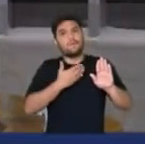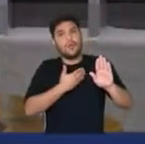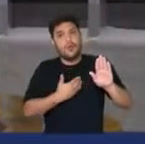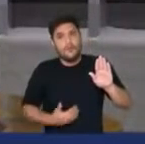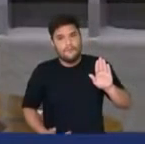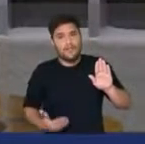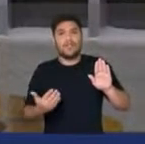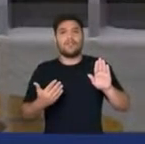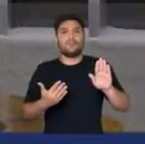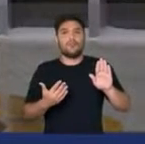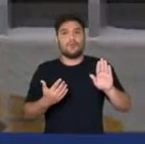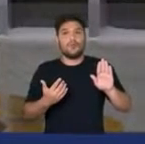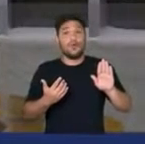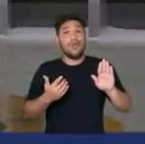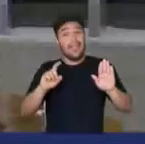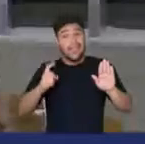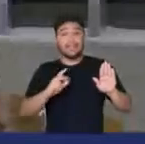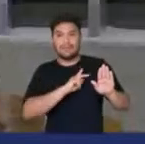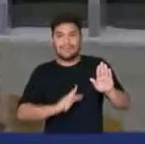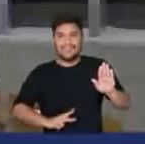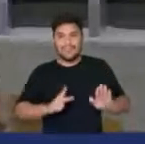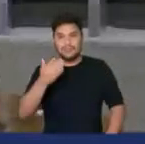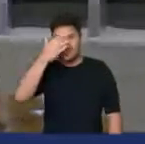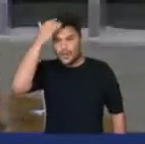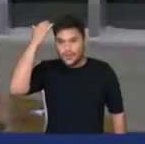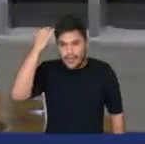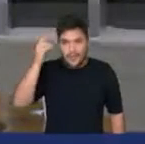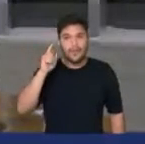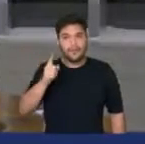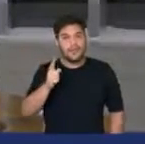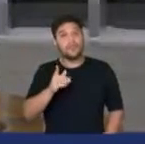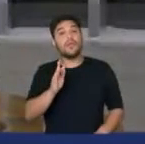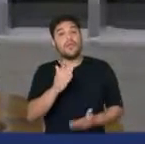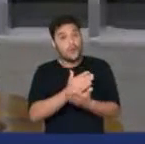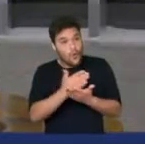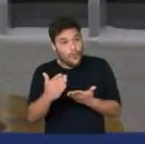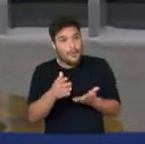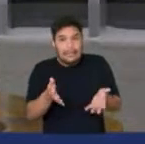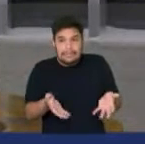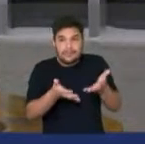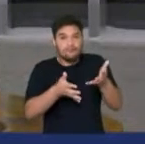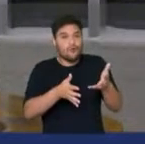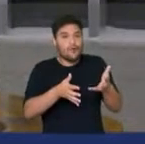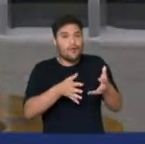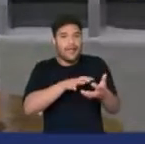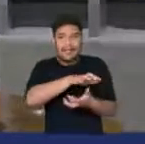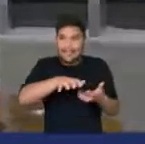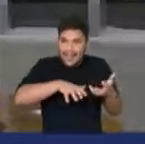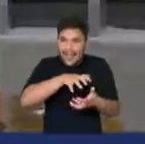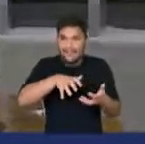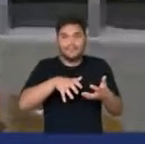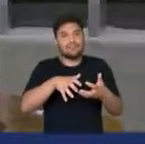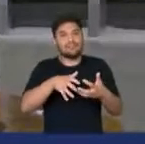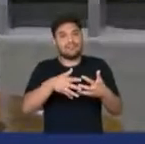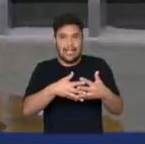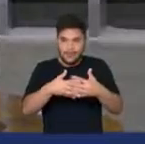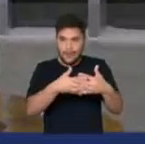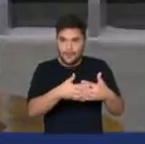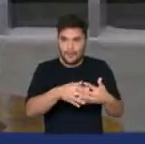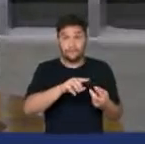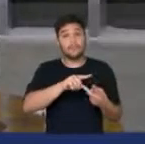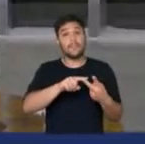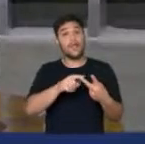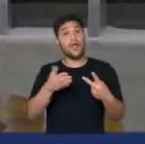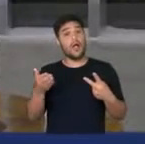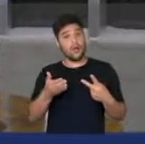desde o governo Michel Temer, que levou à greve dos motoristas de caminhão e que agora